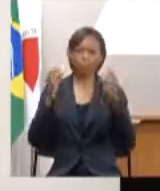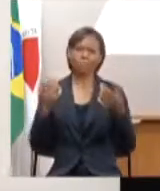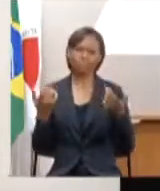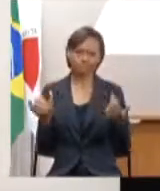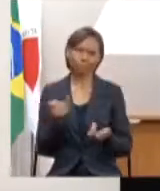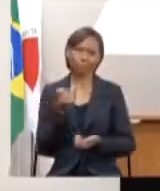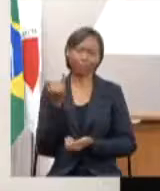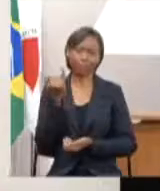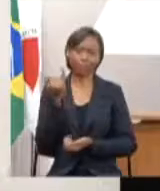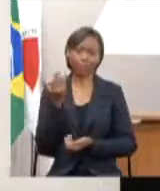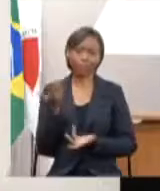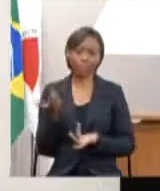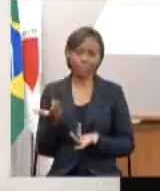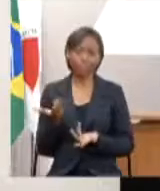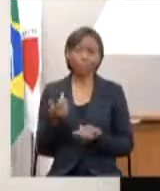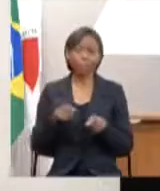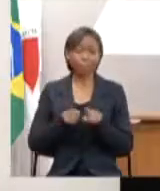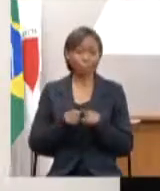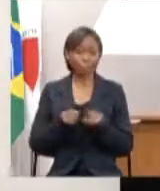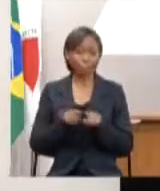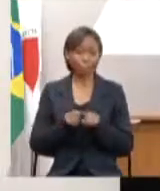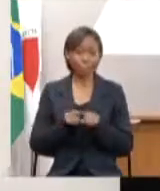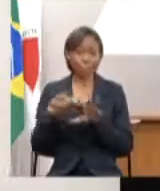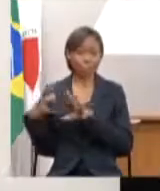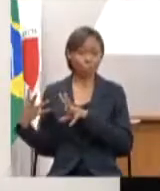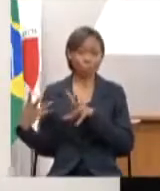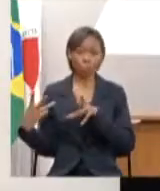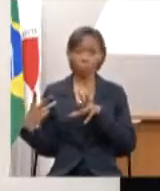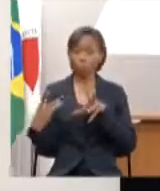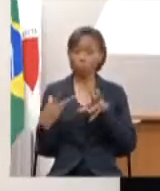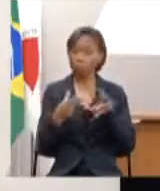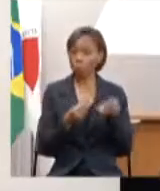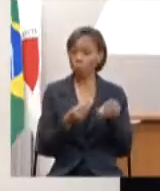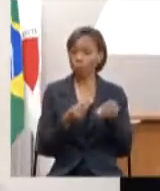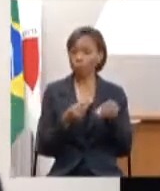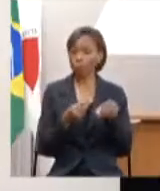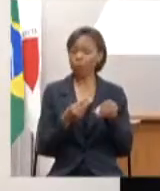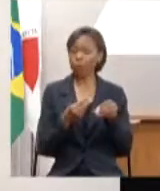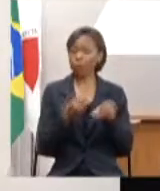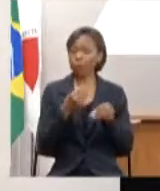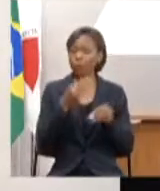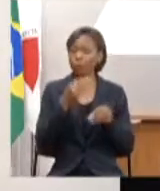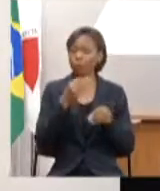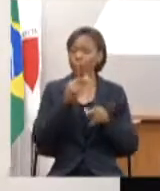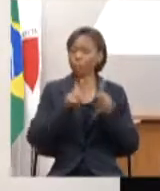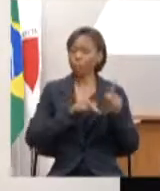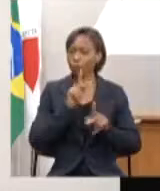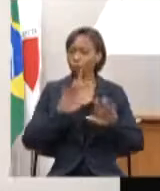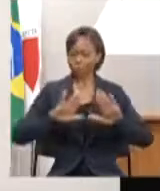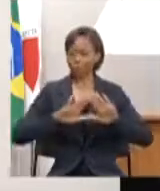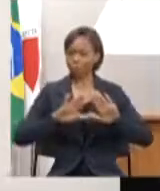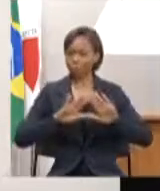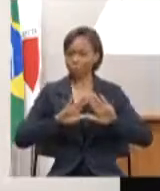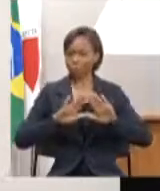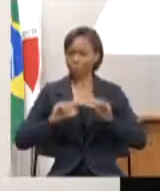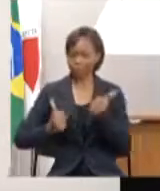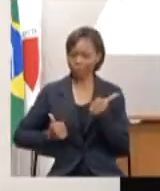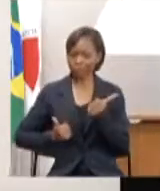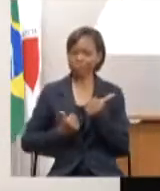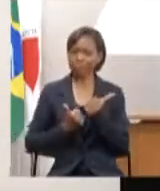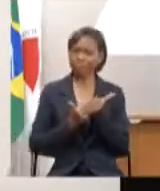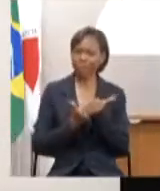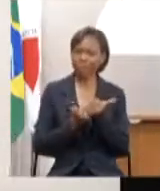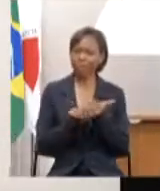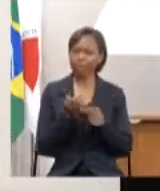sentido, também estender os cumprimentos para toda a assessoria e consultoria da Assembleia que buscaram